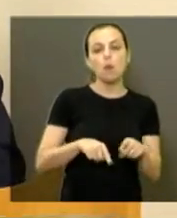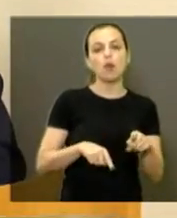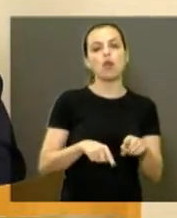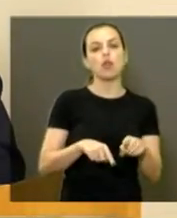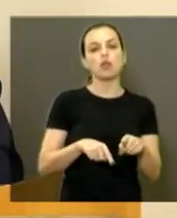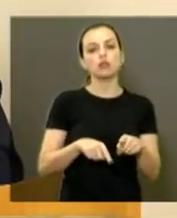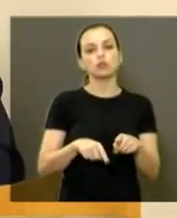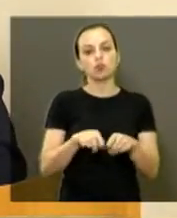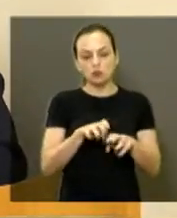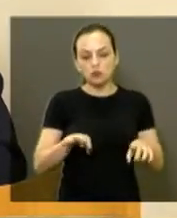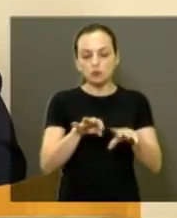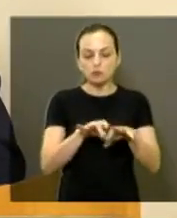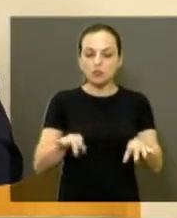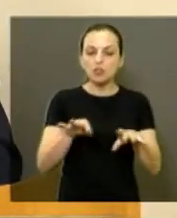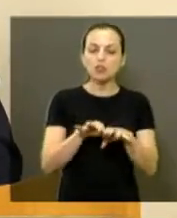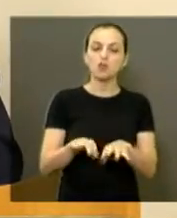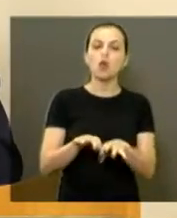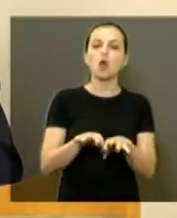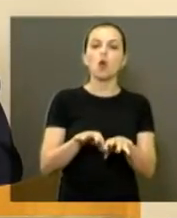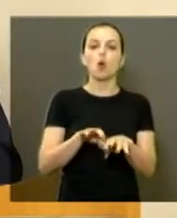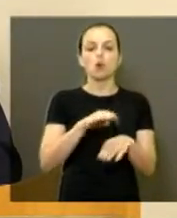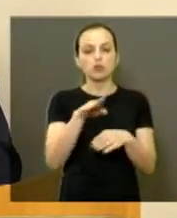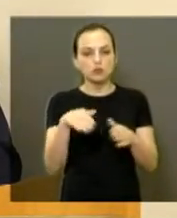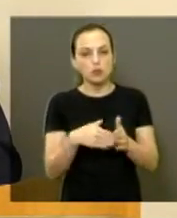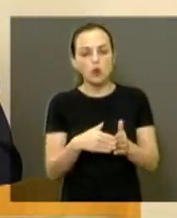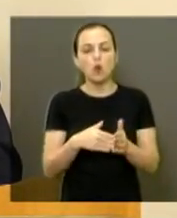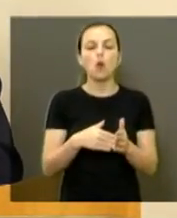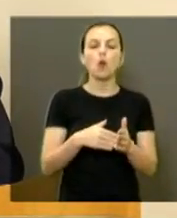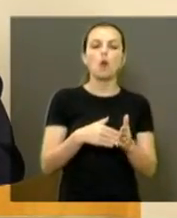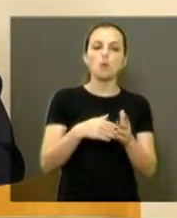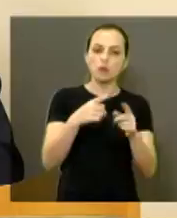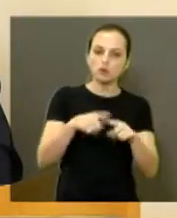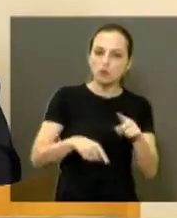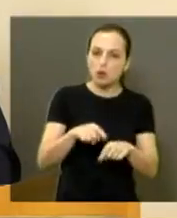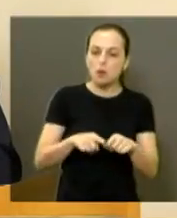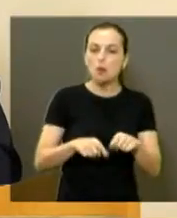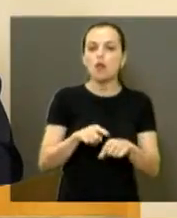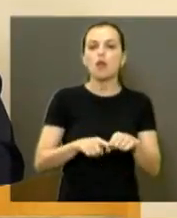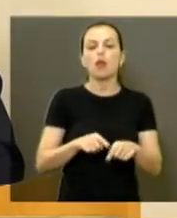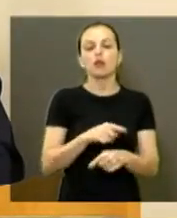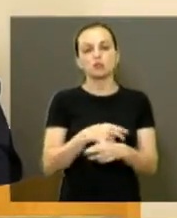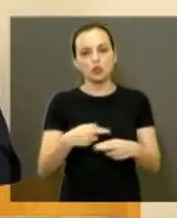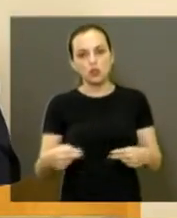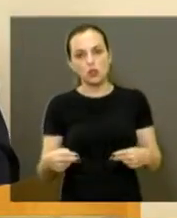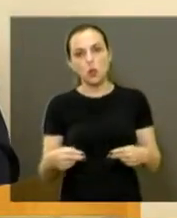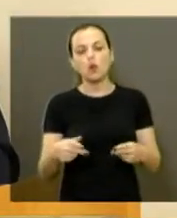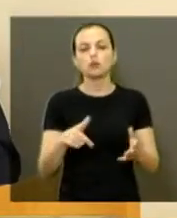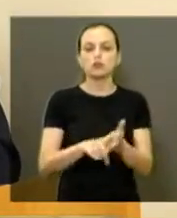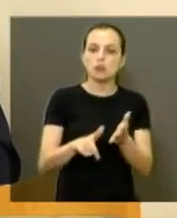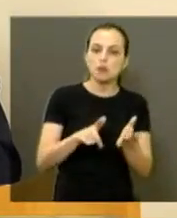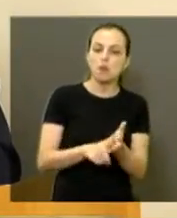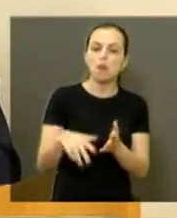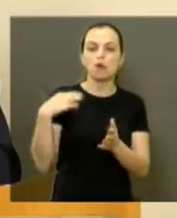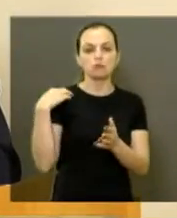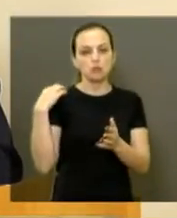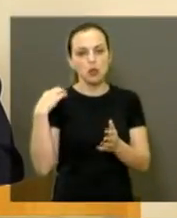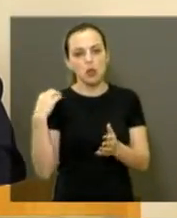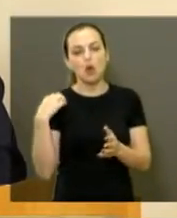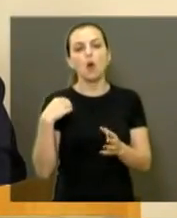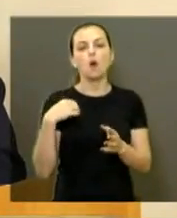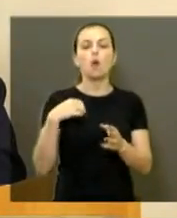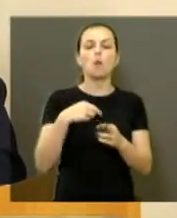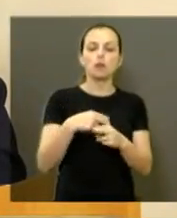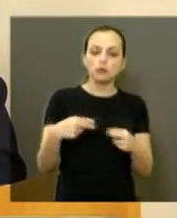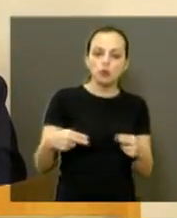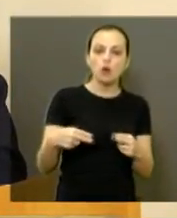bebedouro, computador, micro-ondas, máquina de lavar roupa, produtos de limpeza, uniforme dos funcionários, botijão de gás,